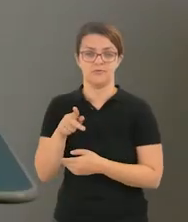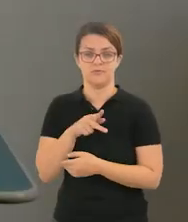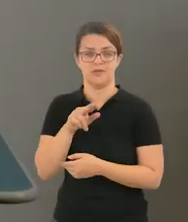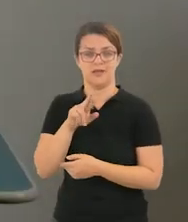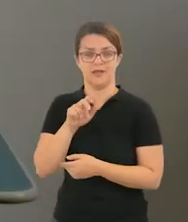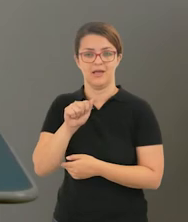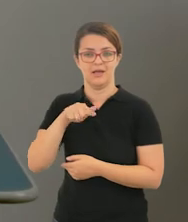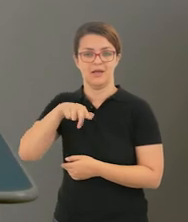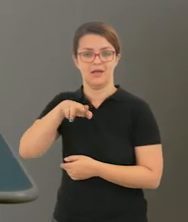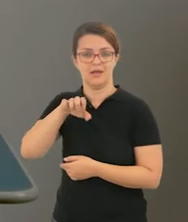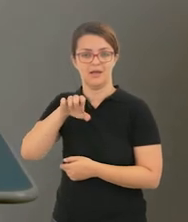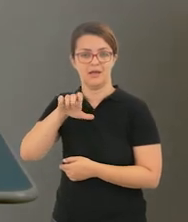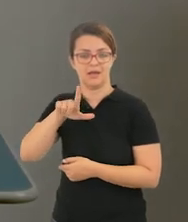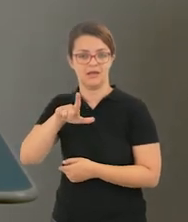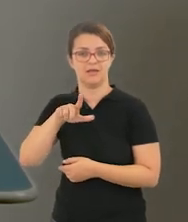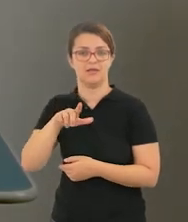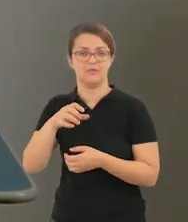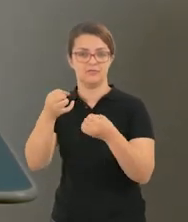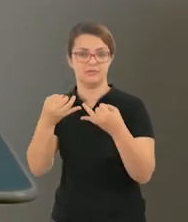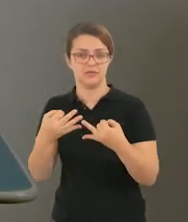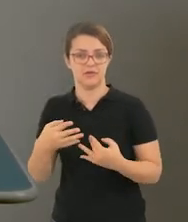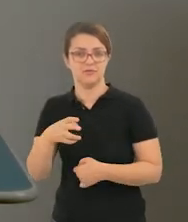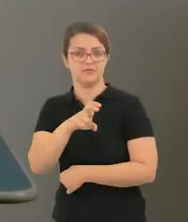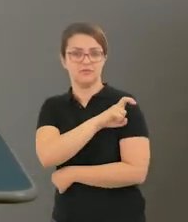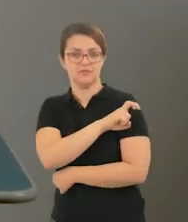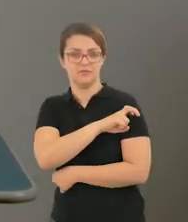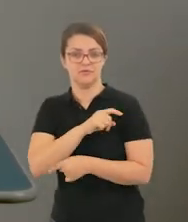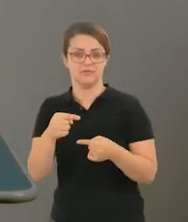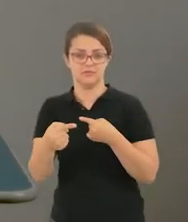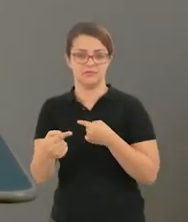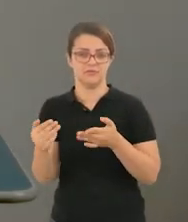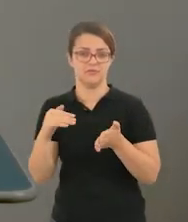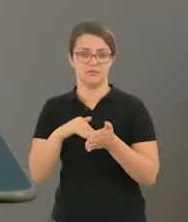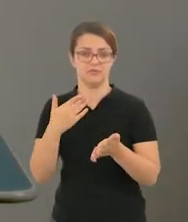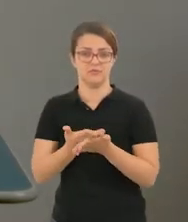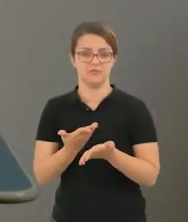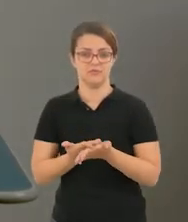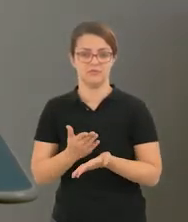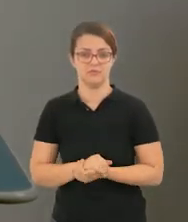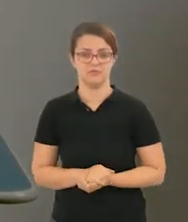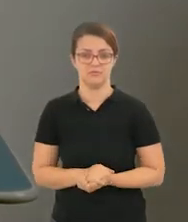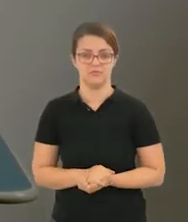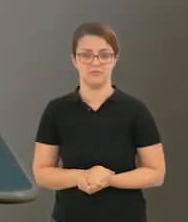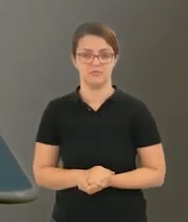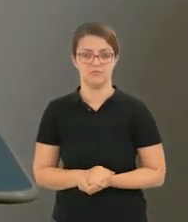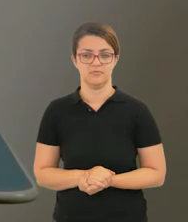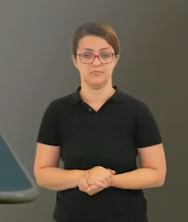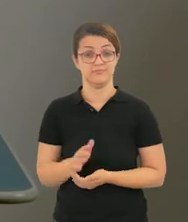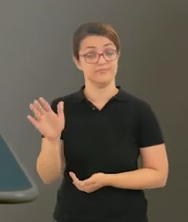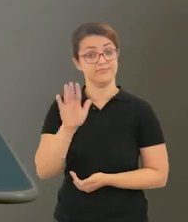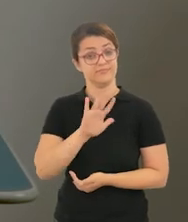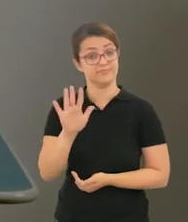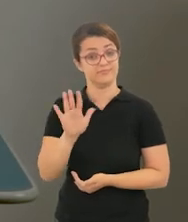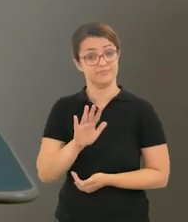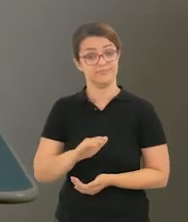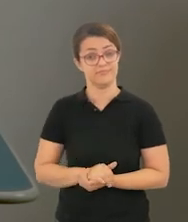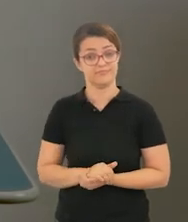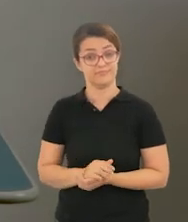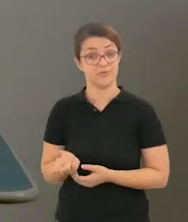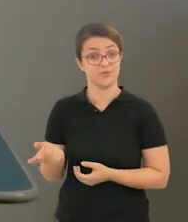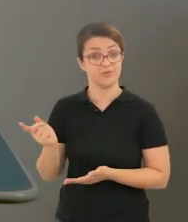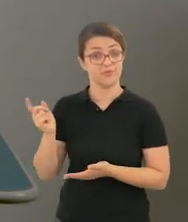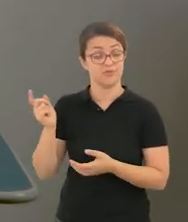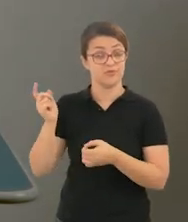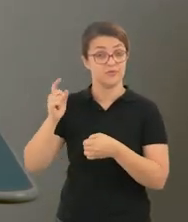Olá pessoal, estou de volta para mais uma semana de atividade dos quintos anos. E nesta semana nós vamos falar sobre as